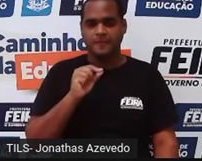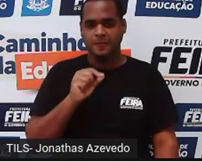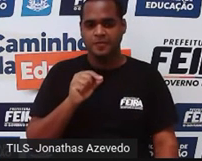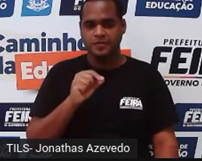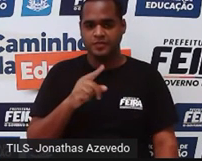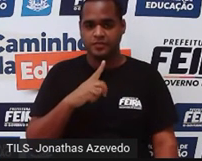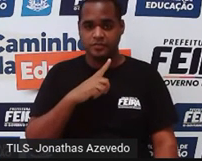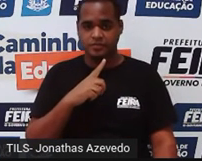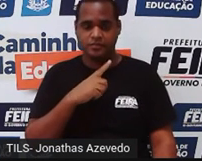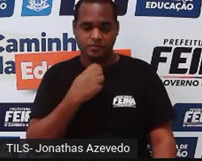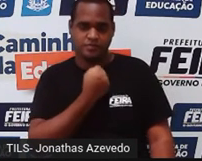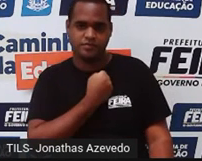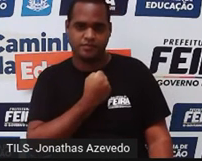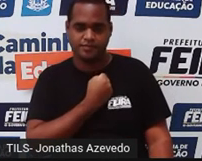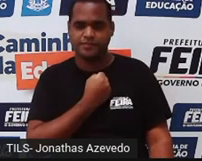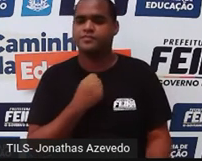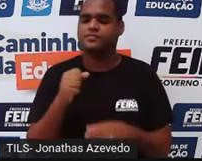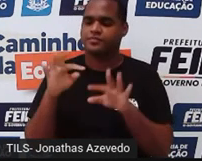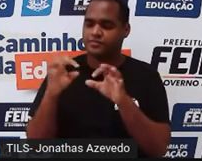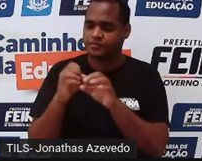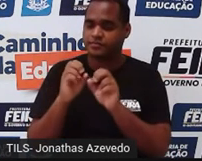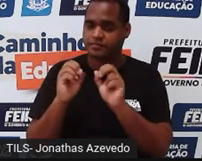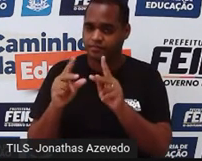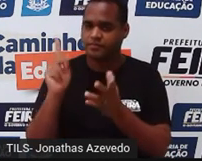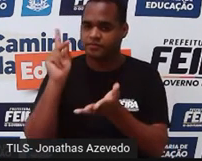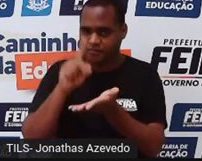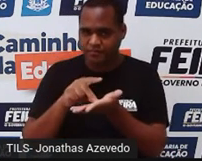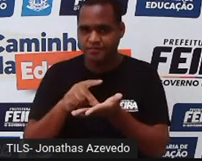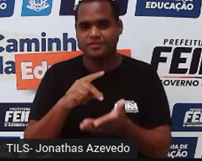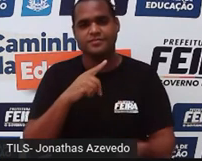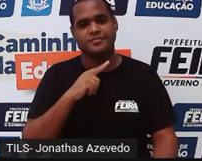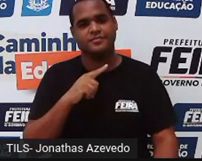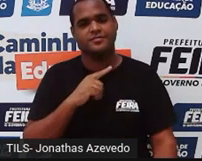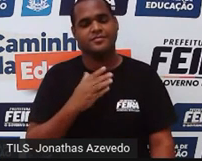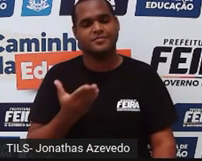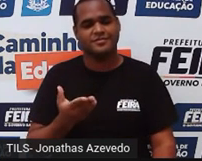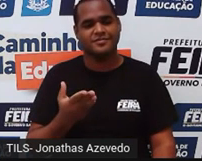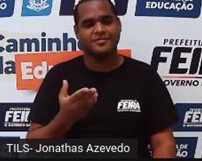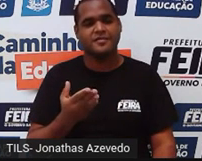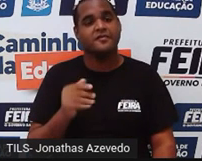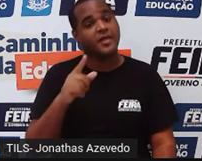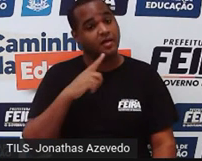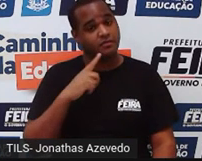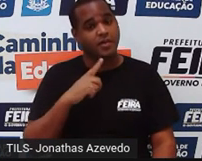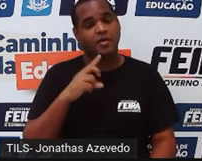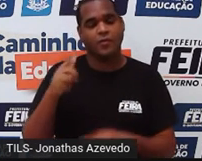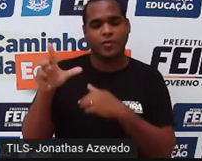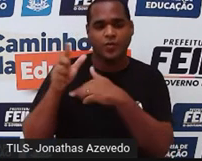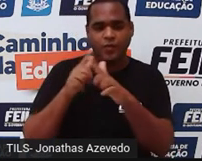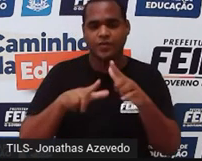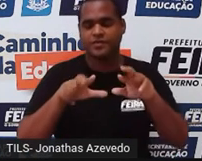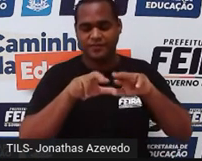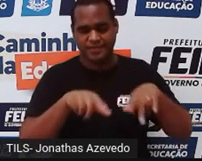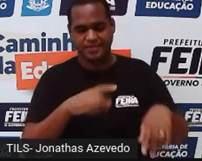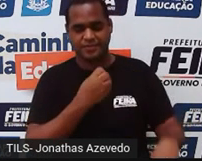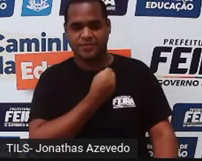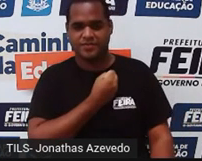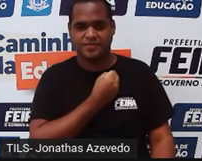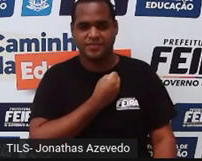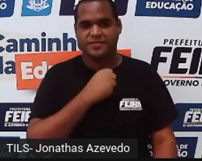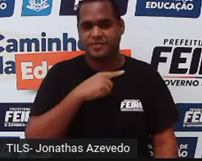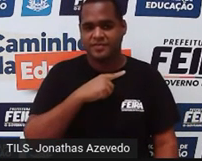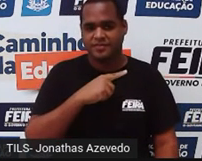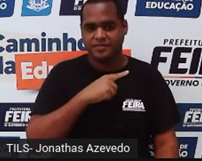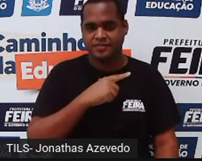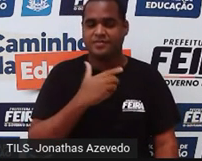número inteiro é um número real. Tá? Só que tem mais tipos de número aí dentro, desse